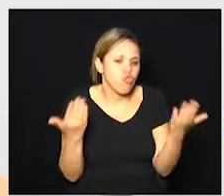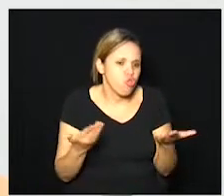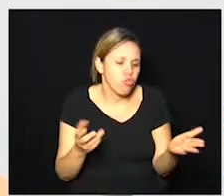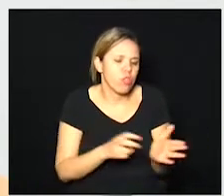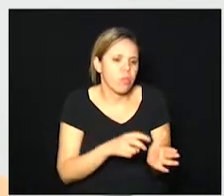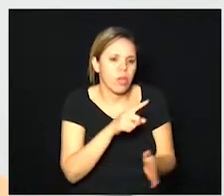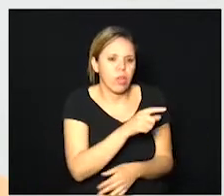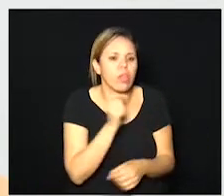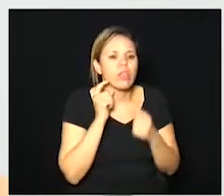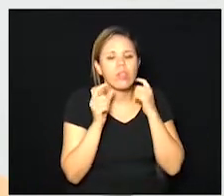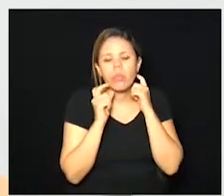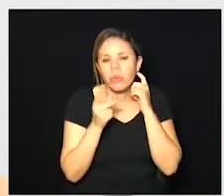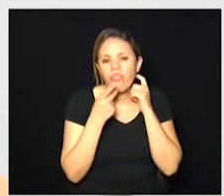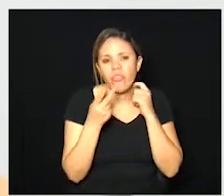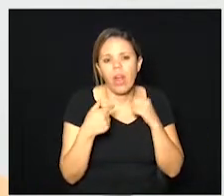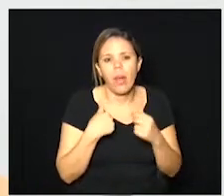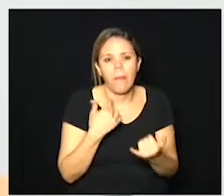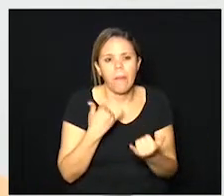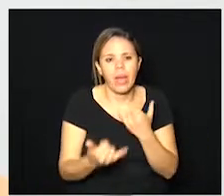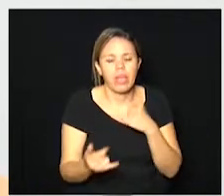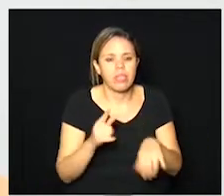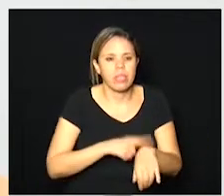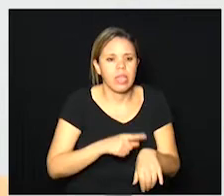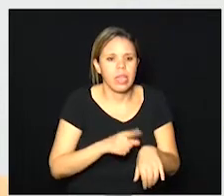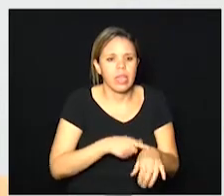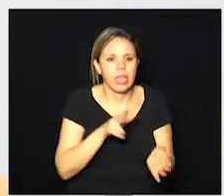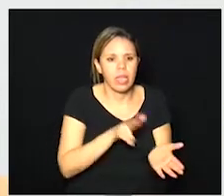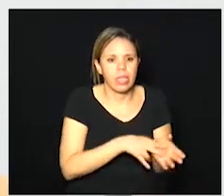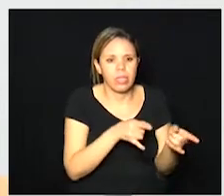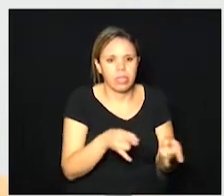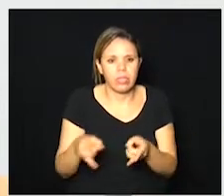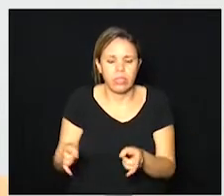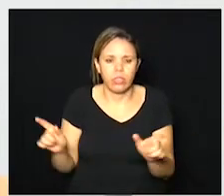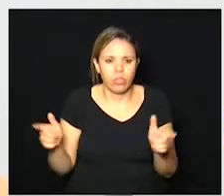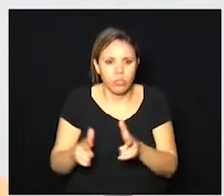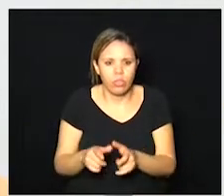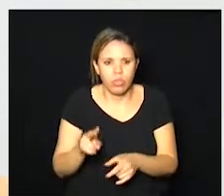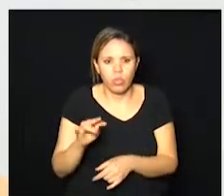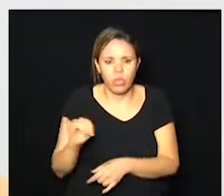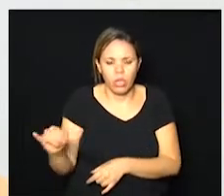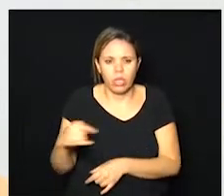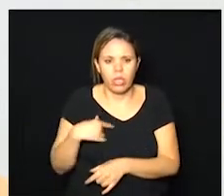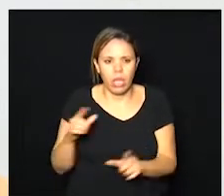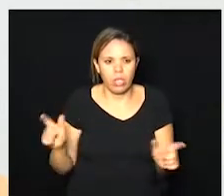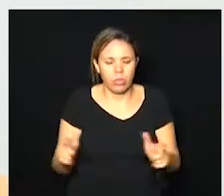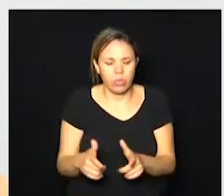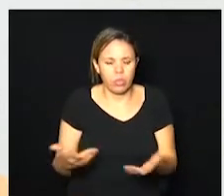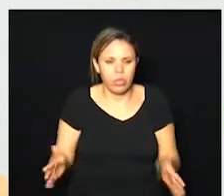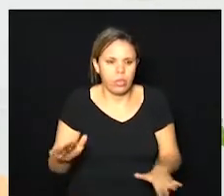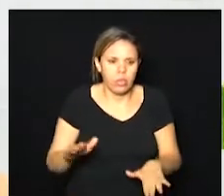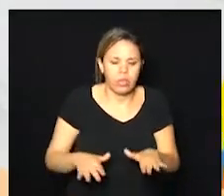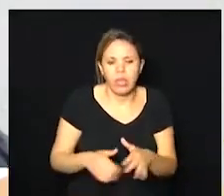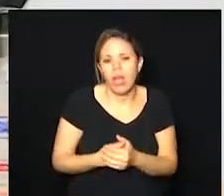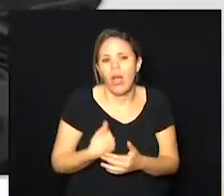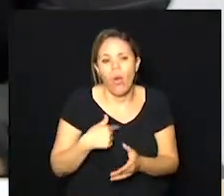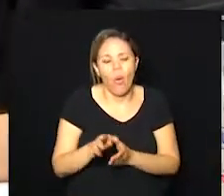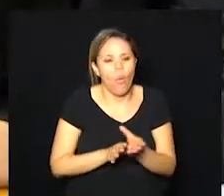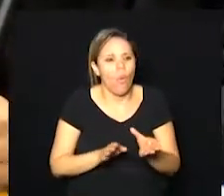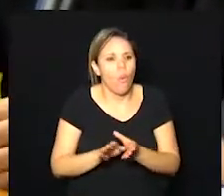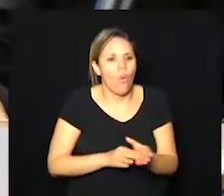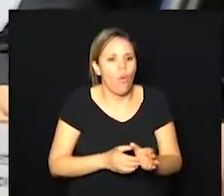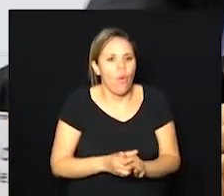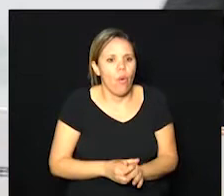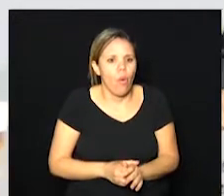pela manhã me parece que o tempo de internação em UTI está diminuindo é isso doutor Carmo então prefeito eu aconselharia